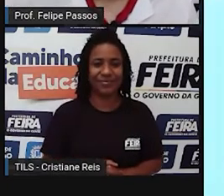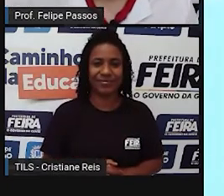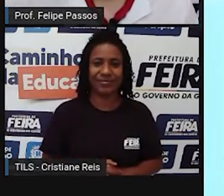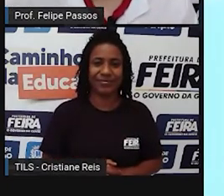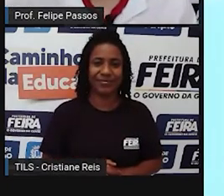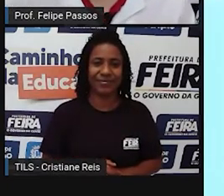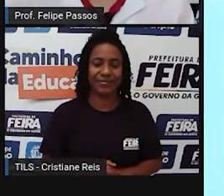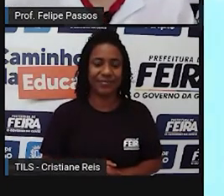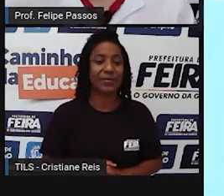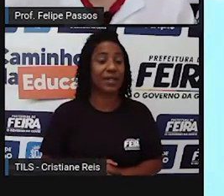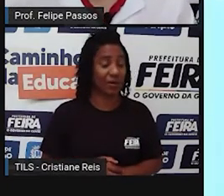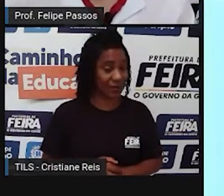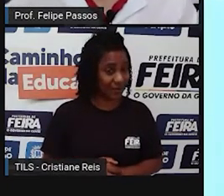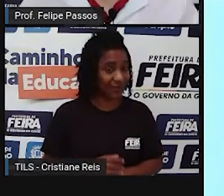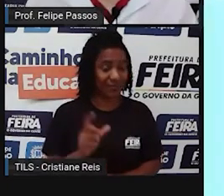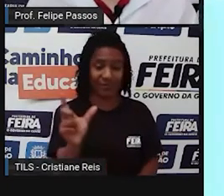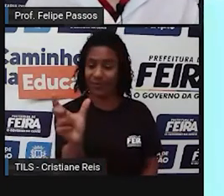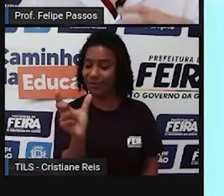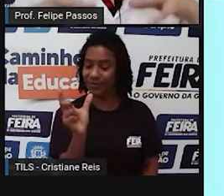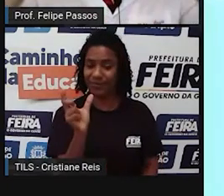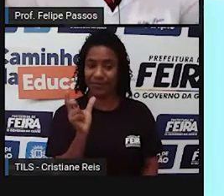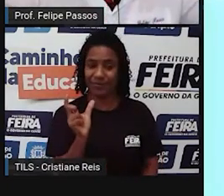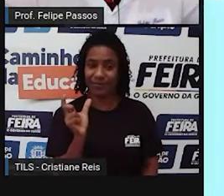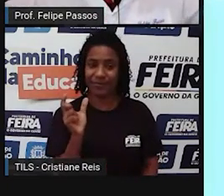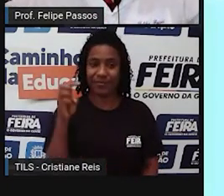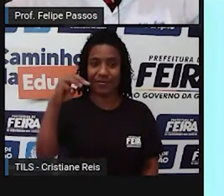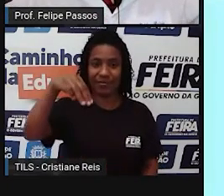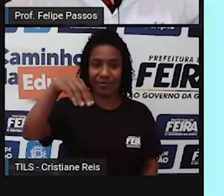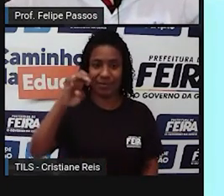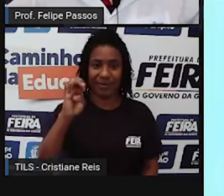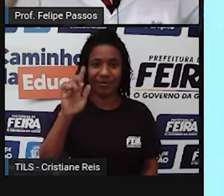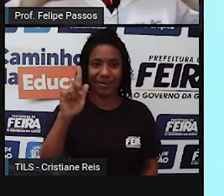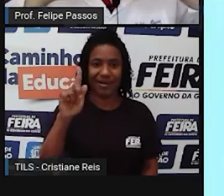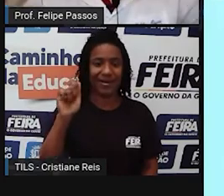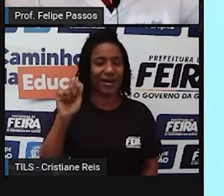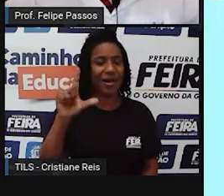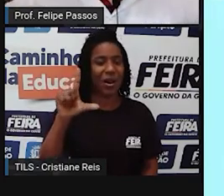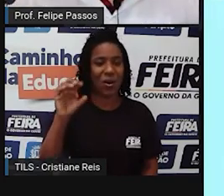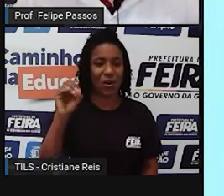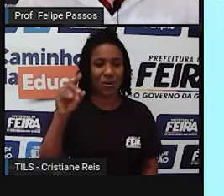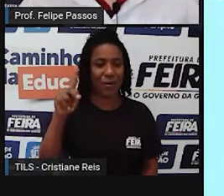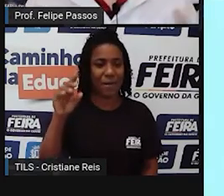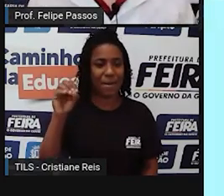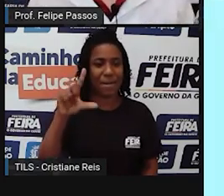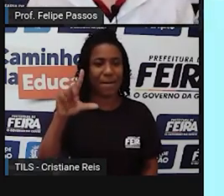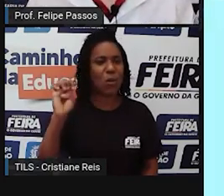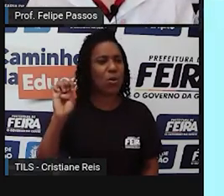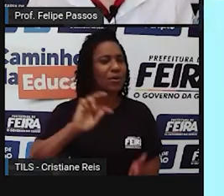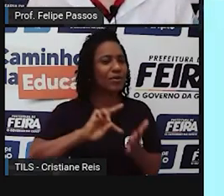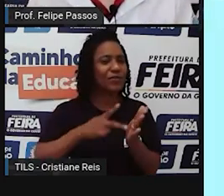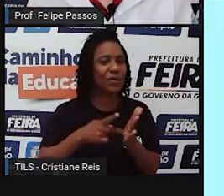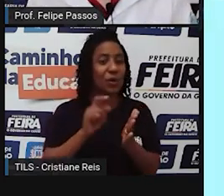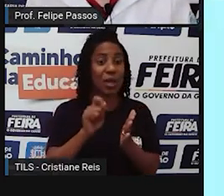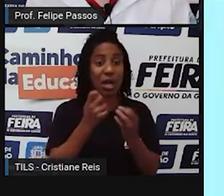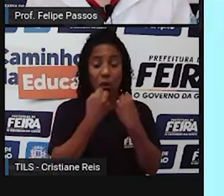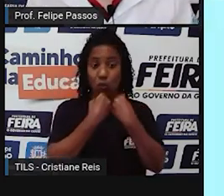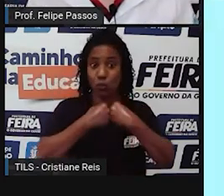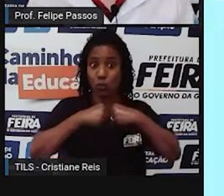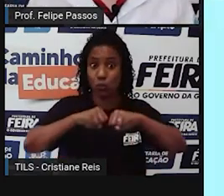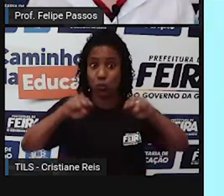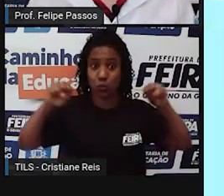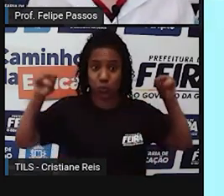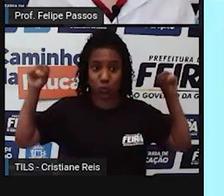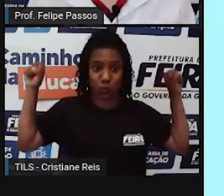E o que é uma megalópole? Mega dá o sentido de grande, né, de vasto. Então, a megalópole